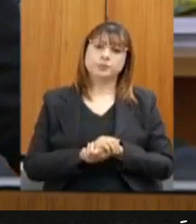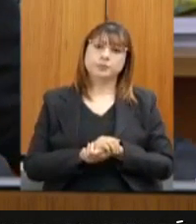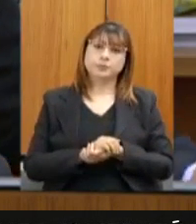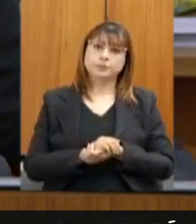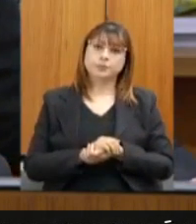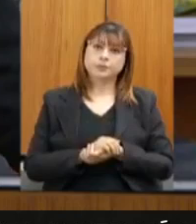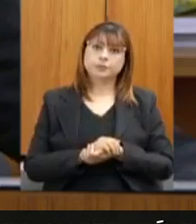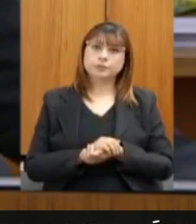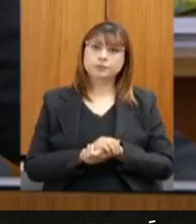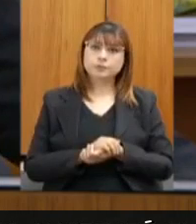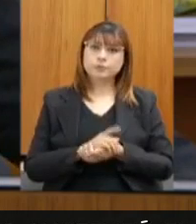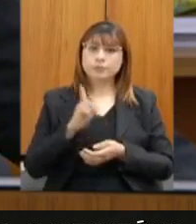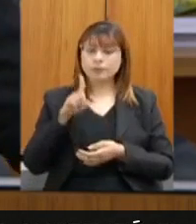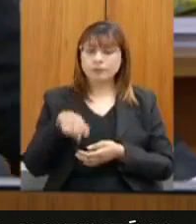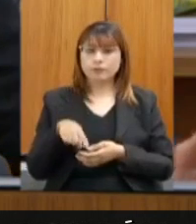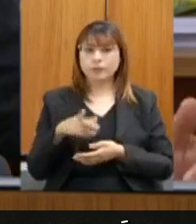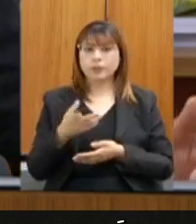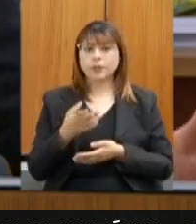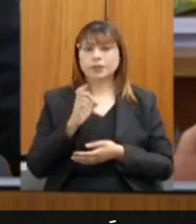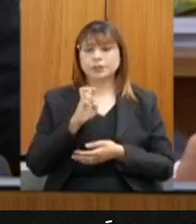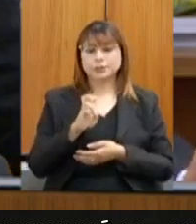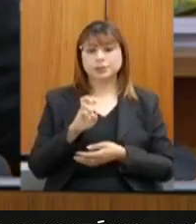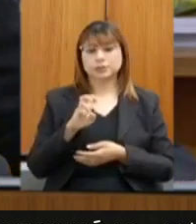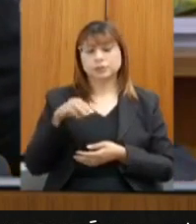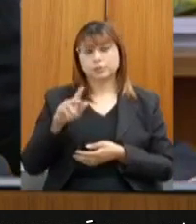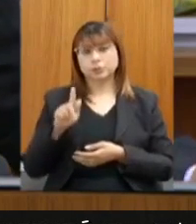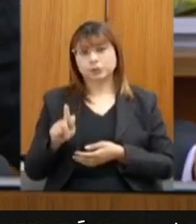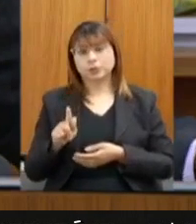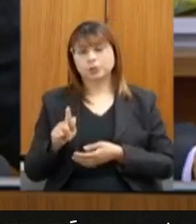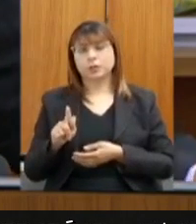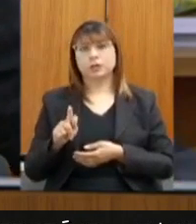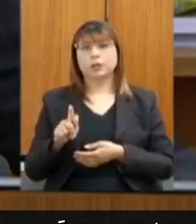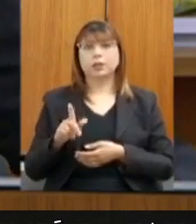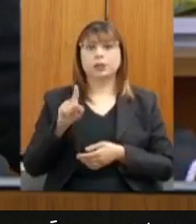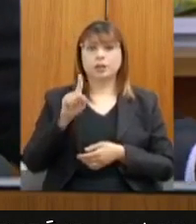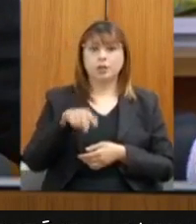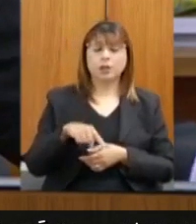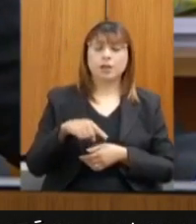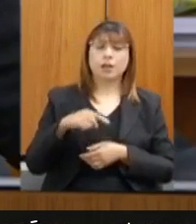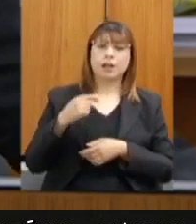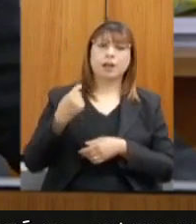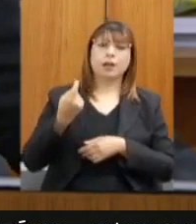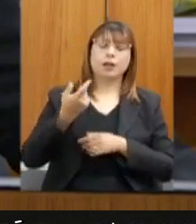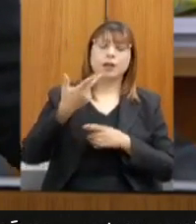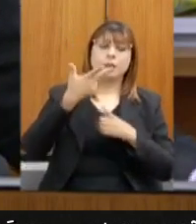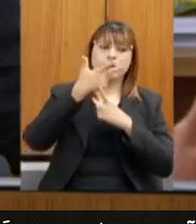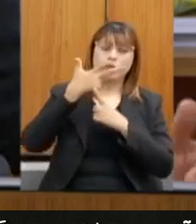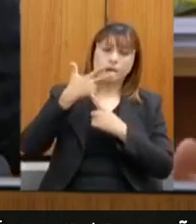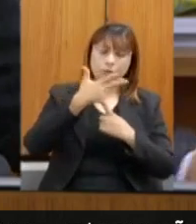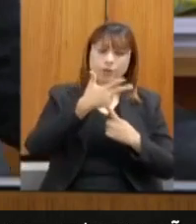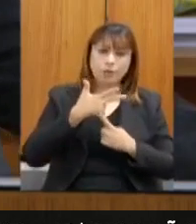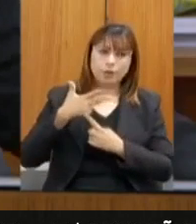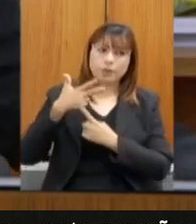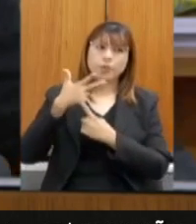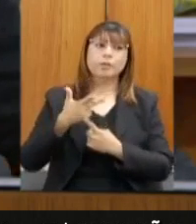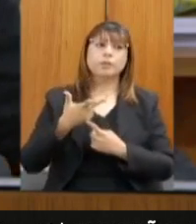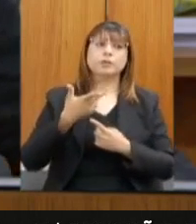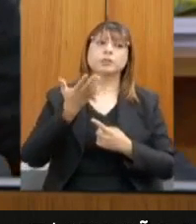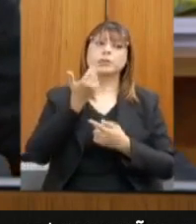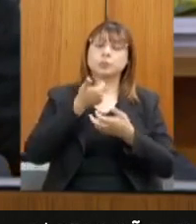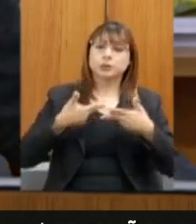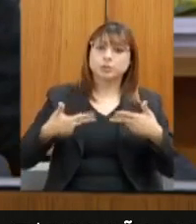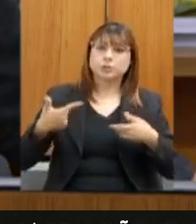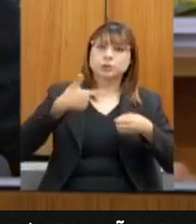isentando de até 5 megas também energia eólica, biomassa e biogás, que vai